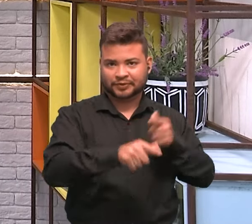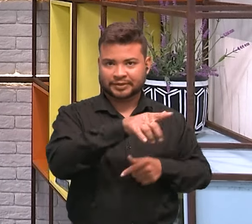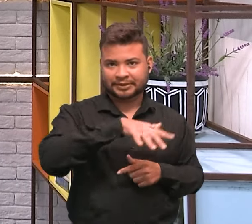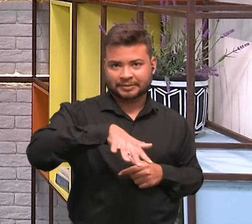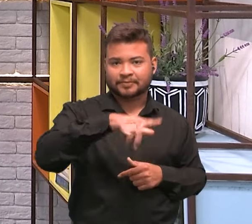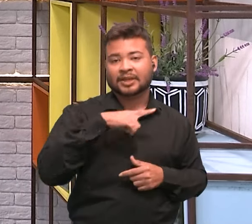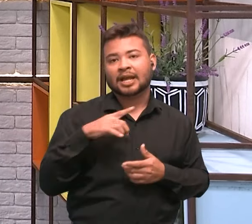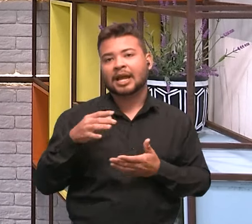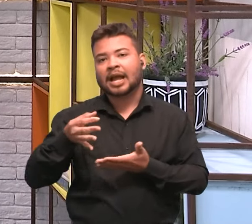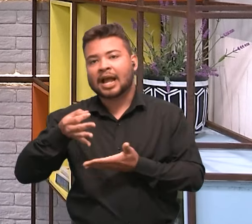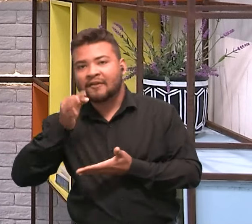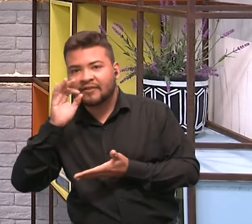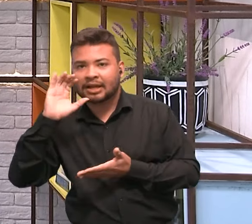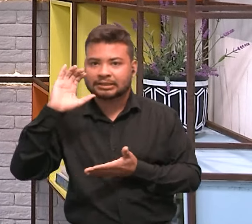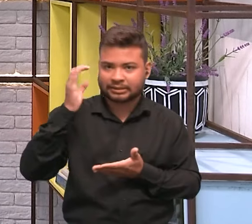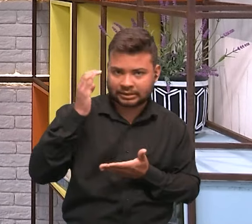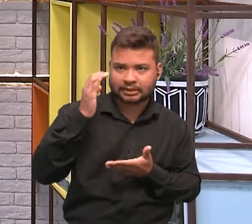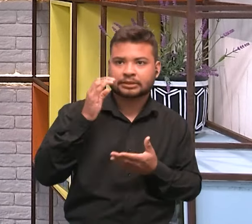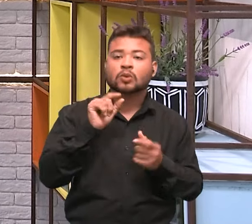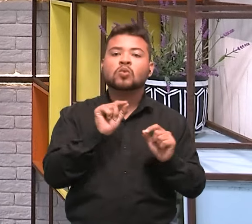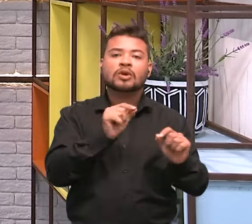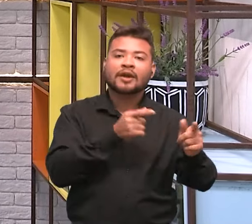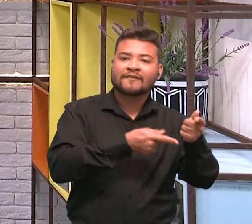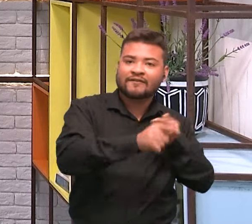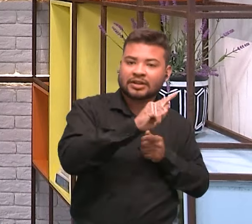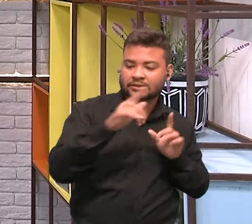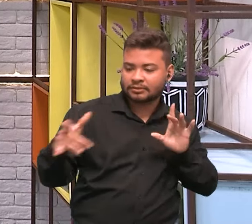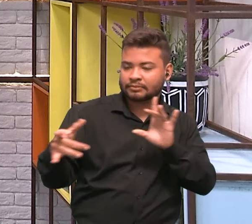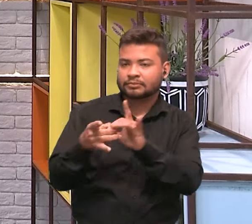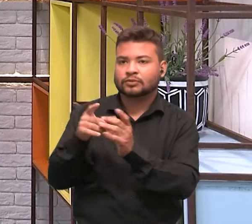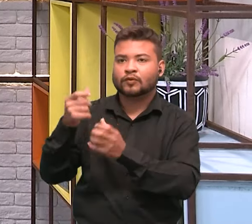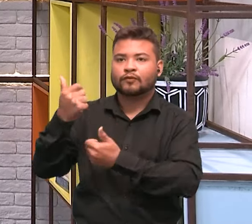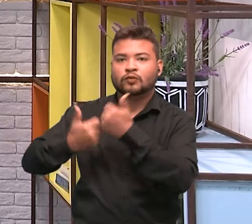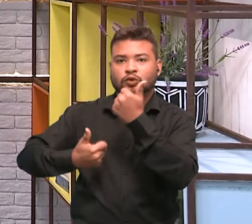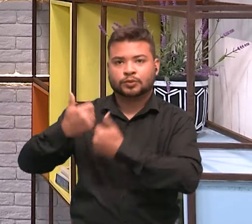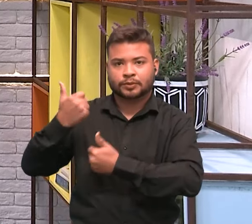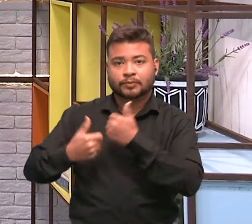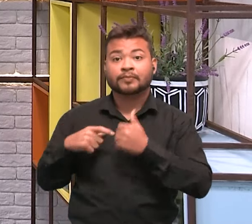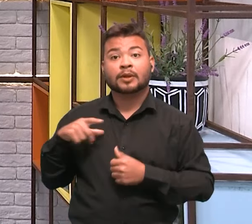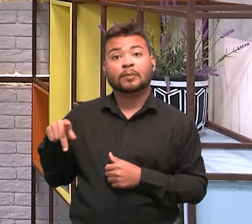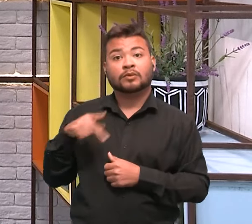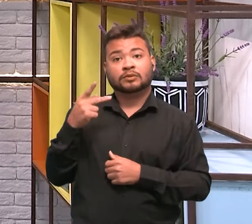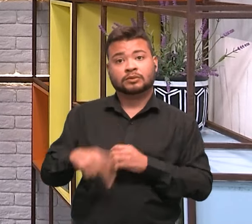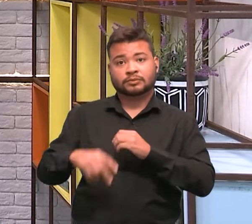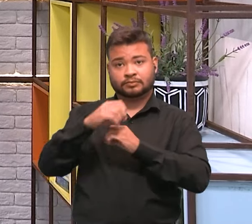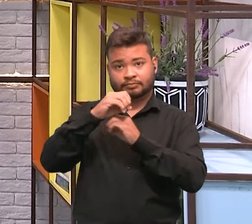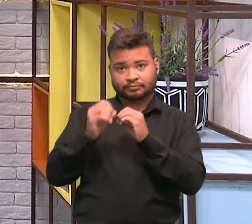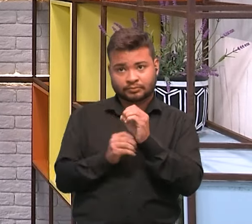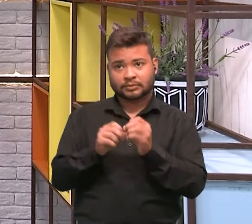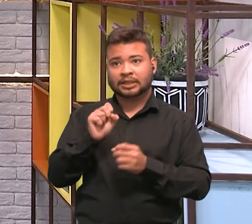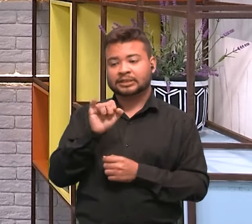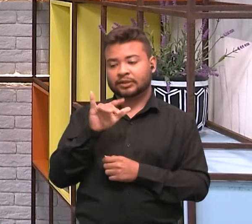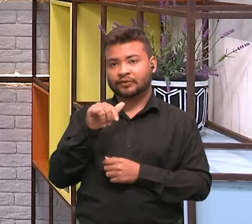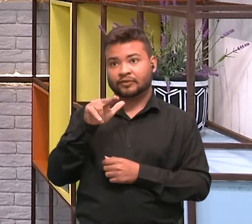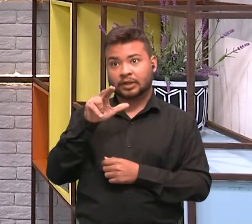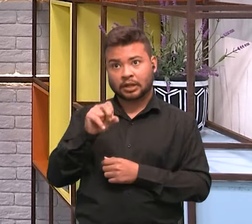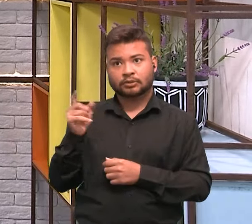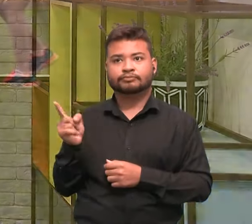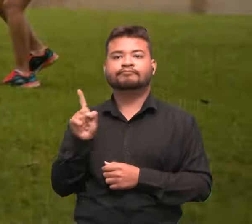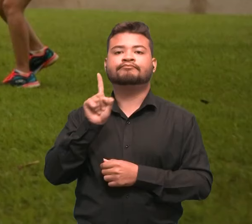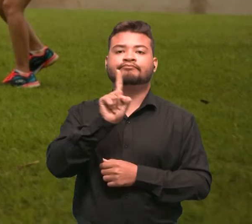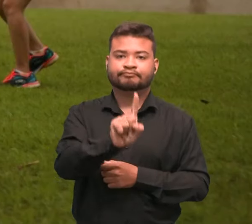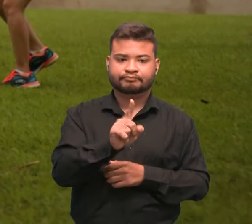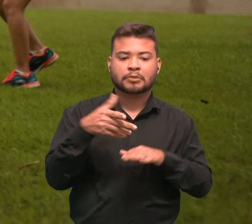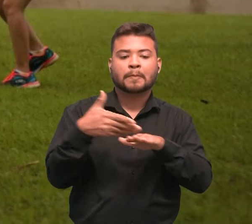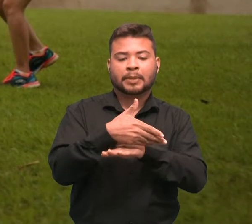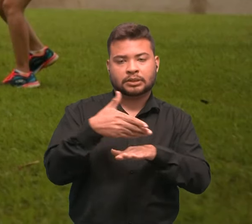Futebol. O evento está marcado para meio-dia e meia e conta com a participação do professor da UFG, Salviano de Araújo Leão. A ideia